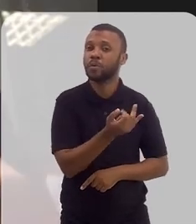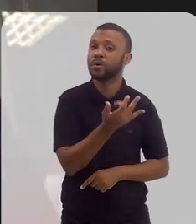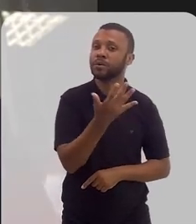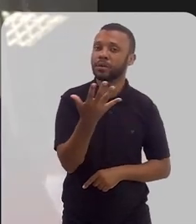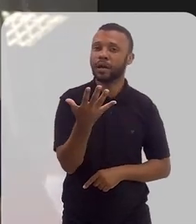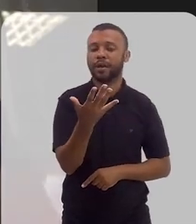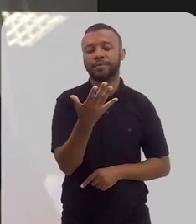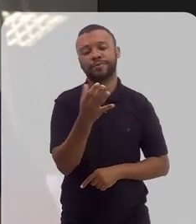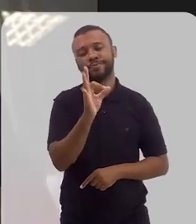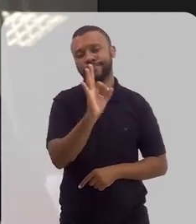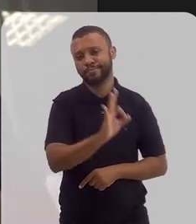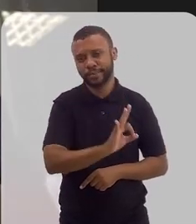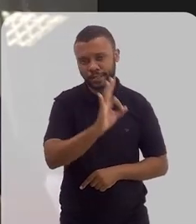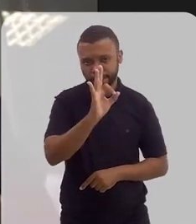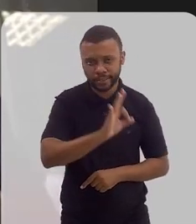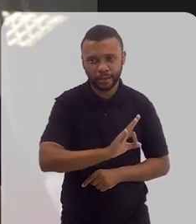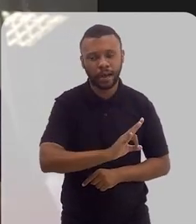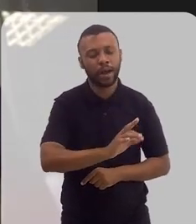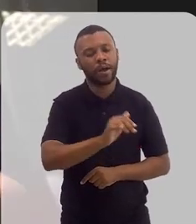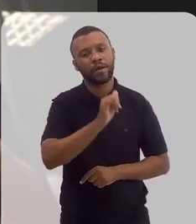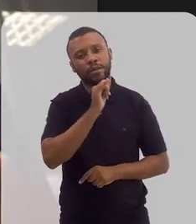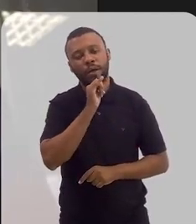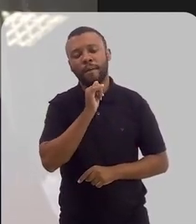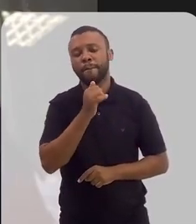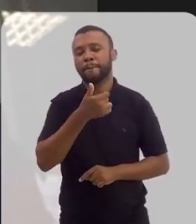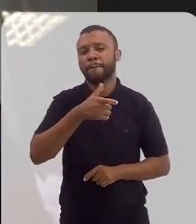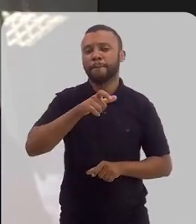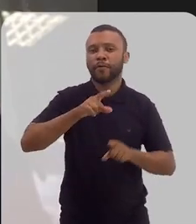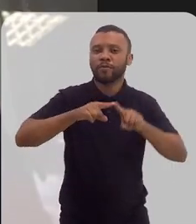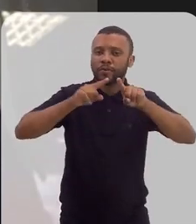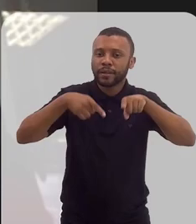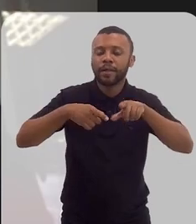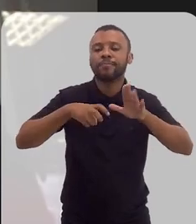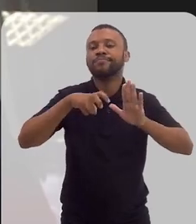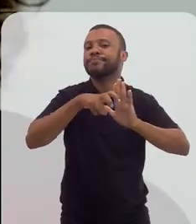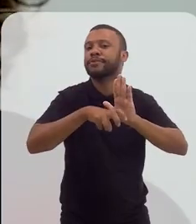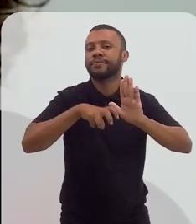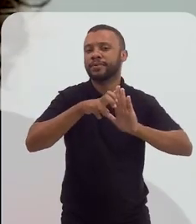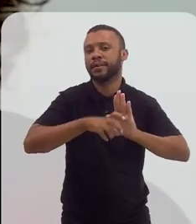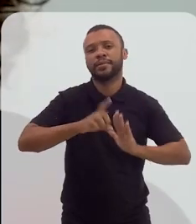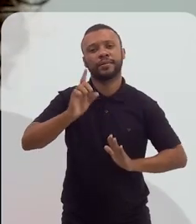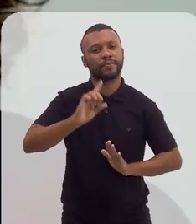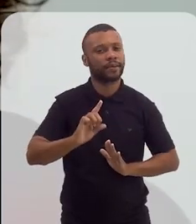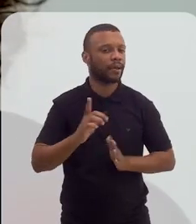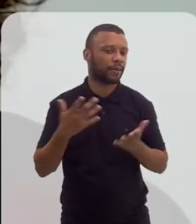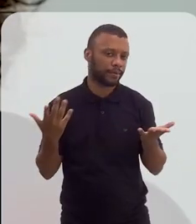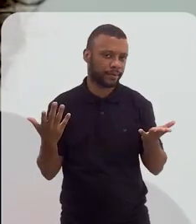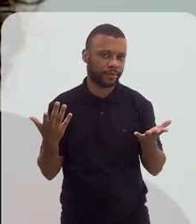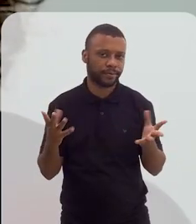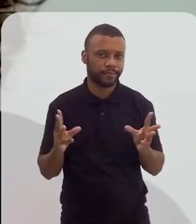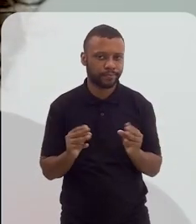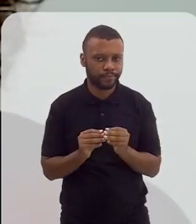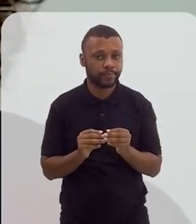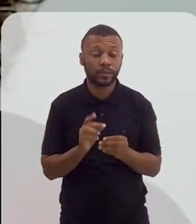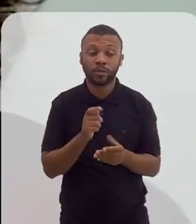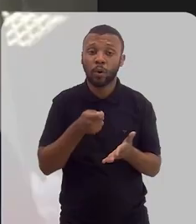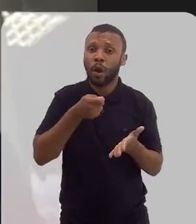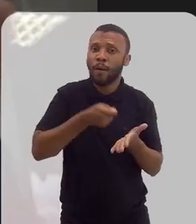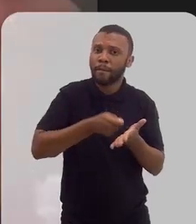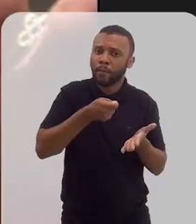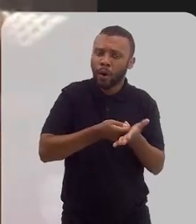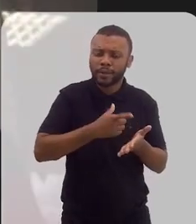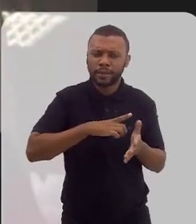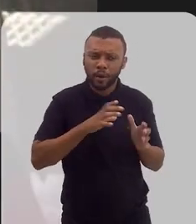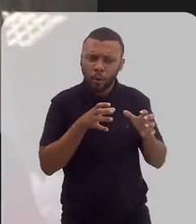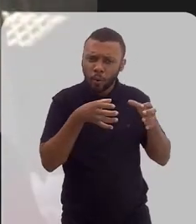quantidade porcentual de pessoas com deficiência. É quase como se eu estou impondo que